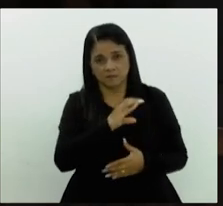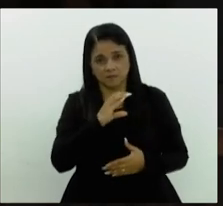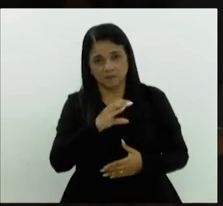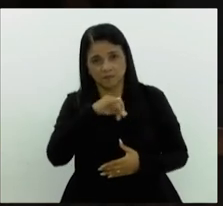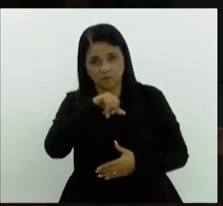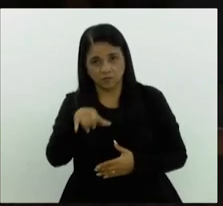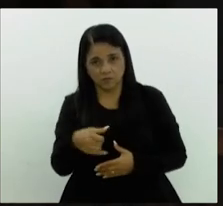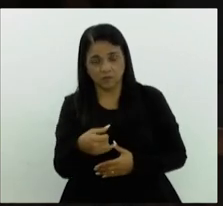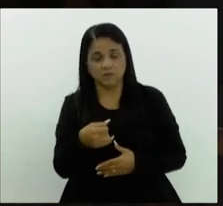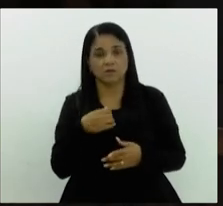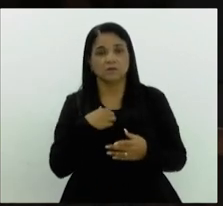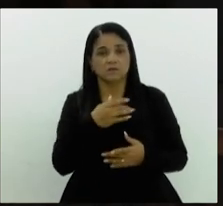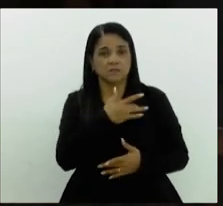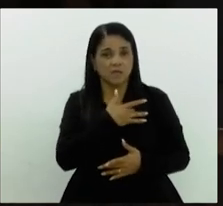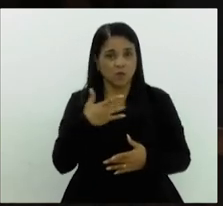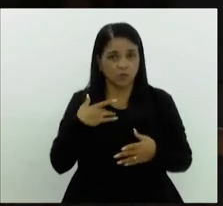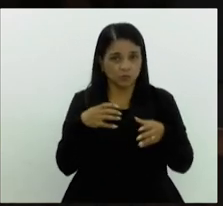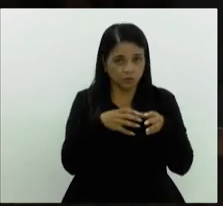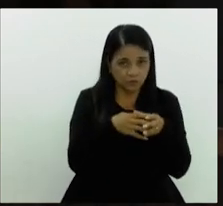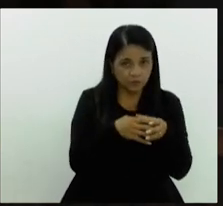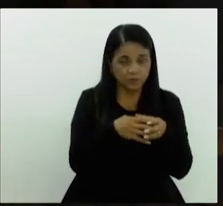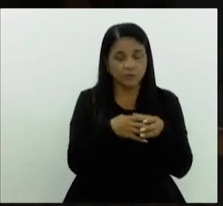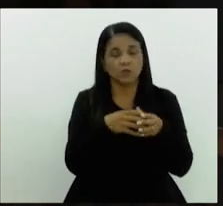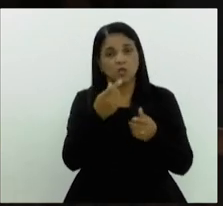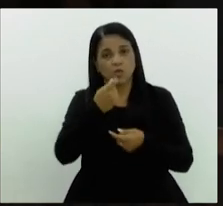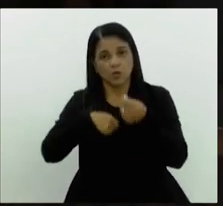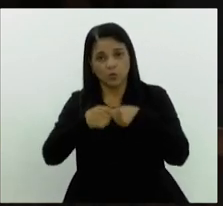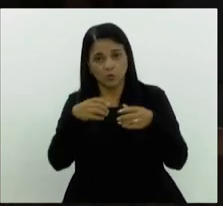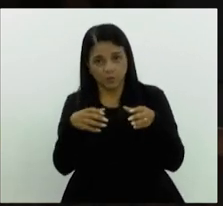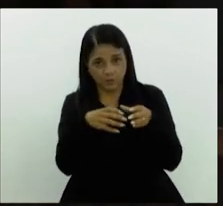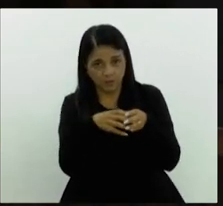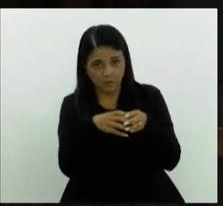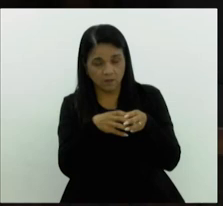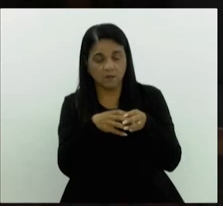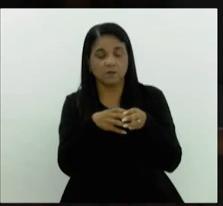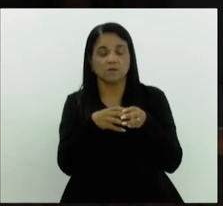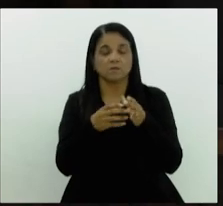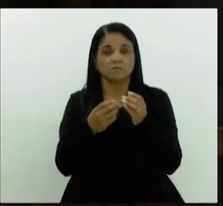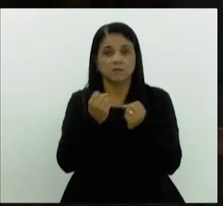Justiça, de Saúde e de Economia, Indústria e Comércio.